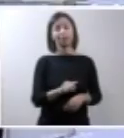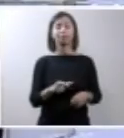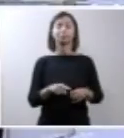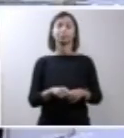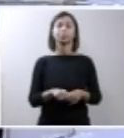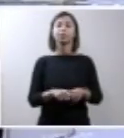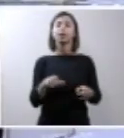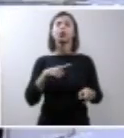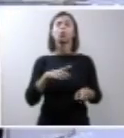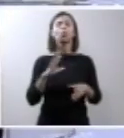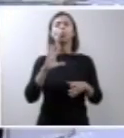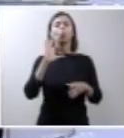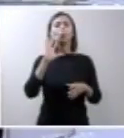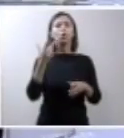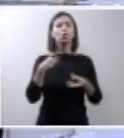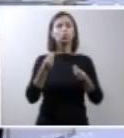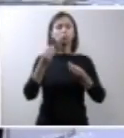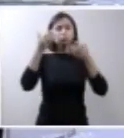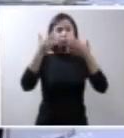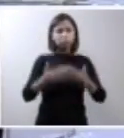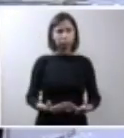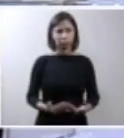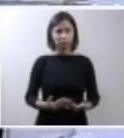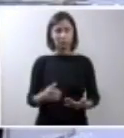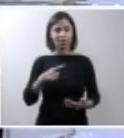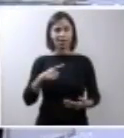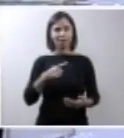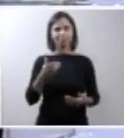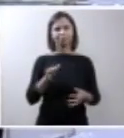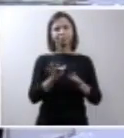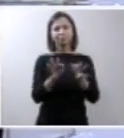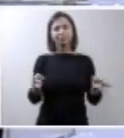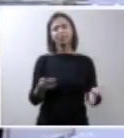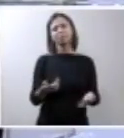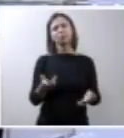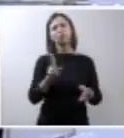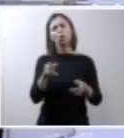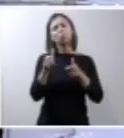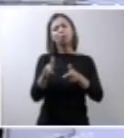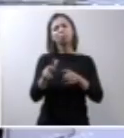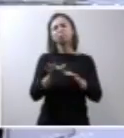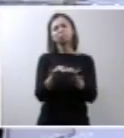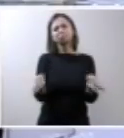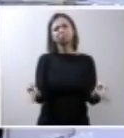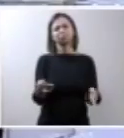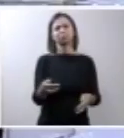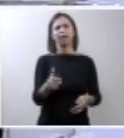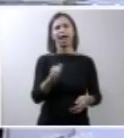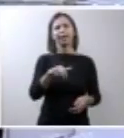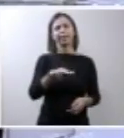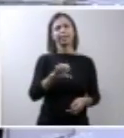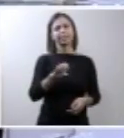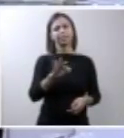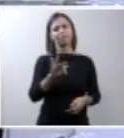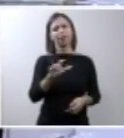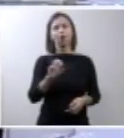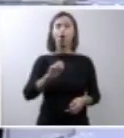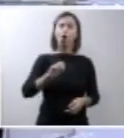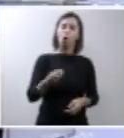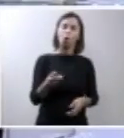magno, nós vamos ter uma denominação mais adequada de mera anencefalia ou meroacrania.